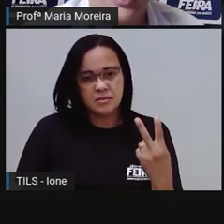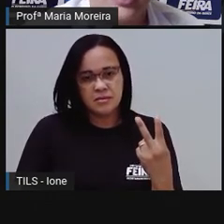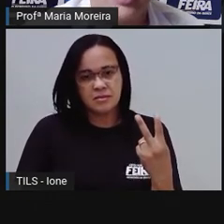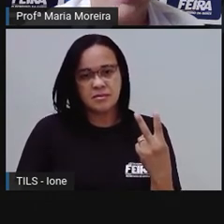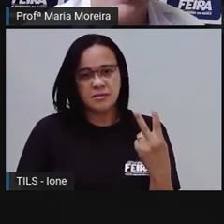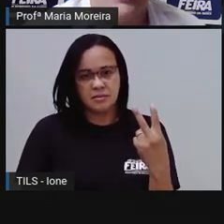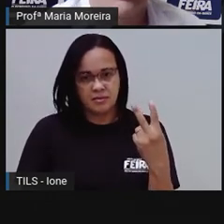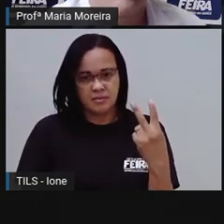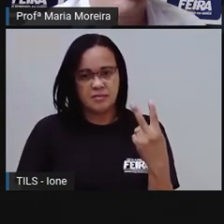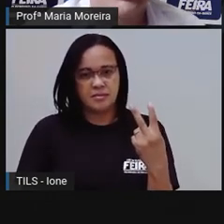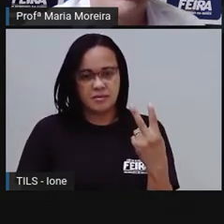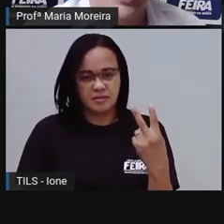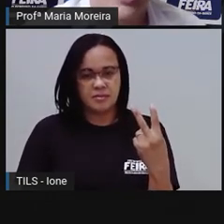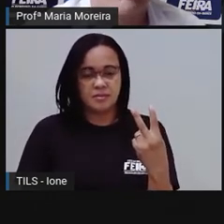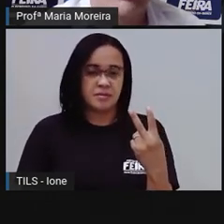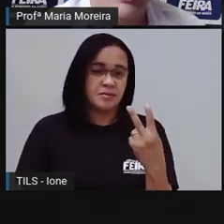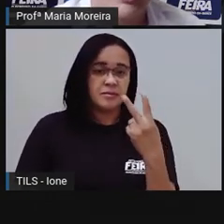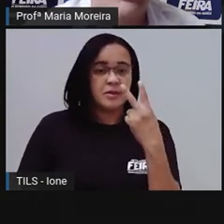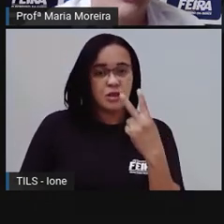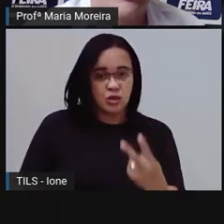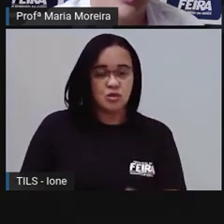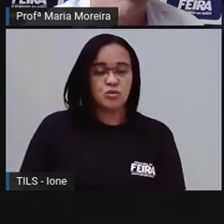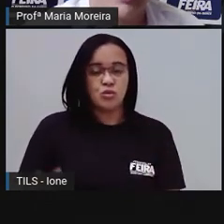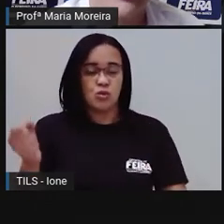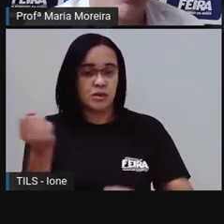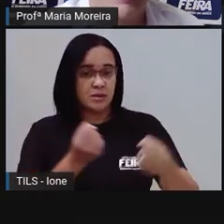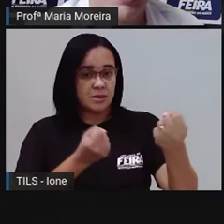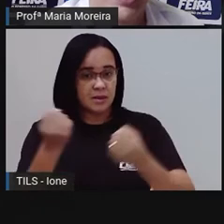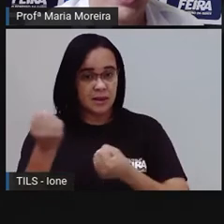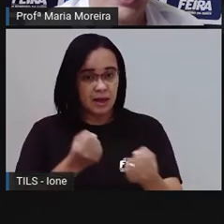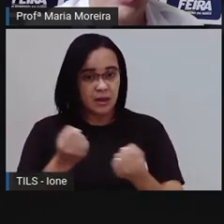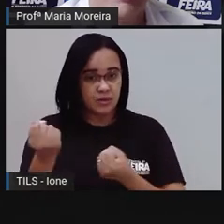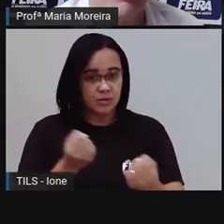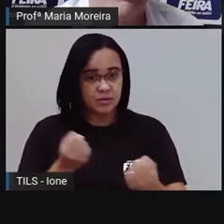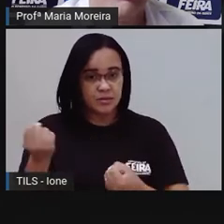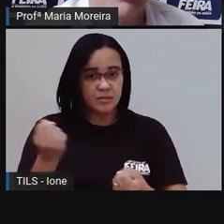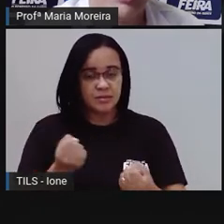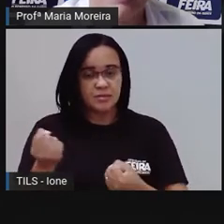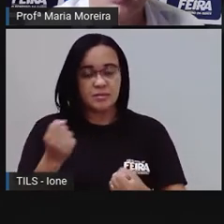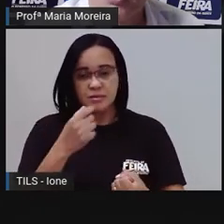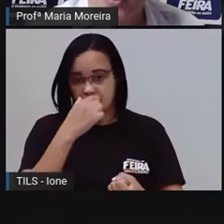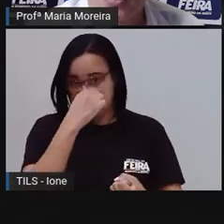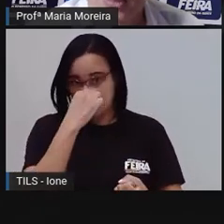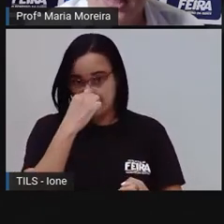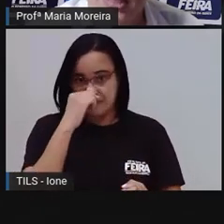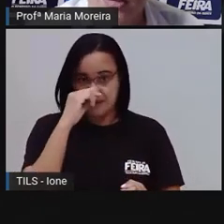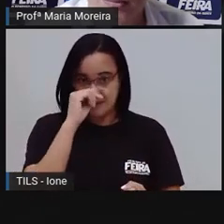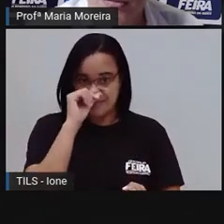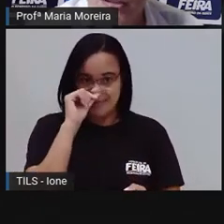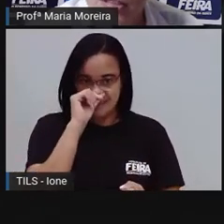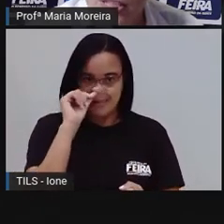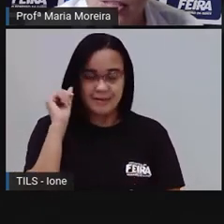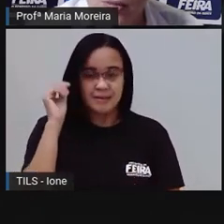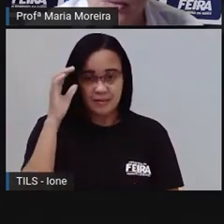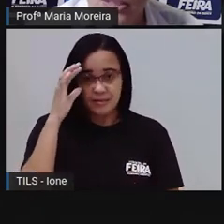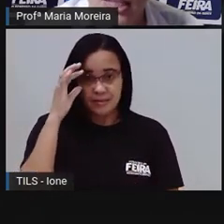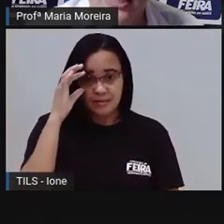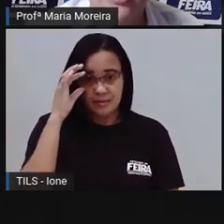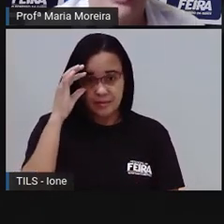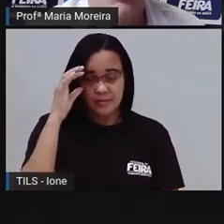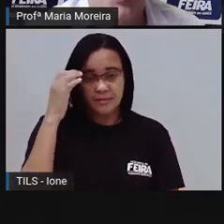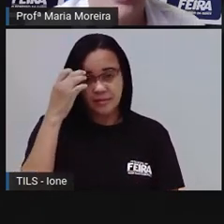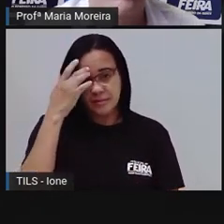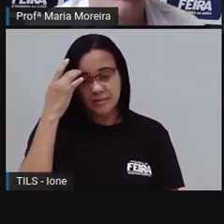Aqui. Dois carros, né? A gente já sabe. Essa primeira linha, ó. Lembra do retângulo que eu ensinou pra